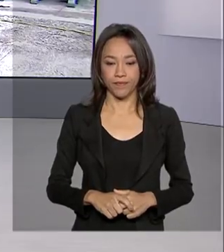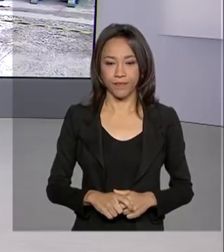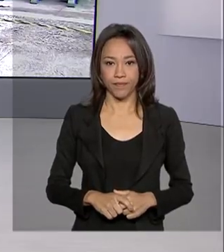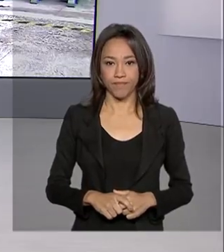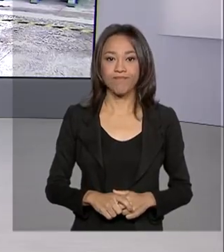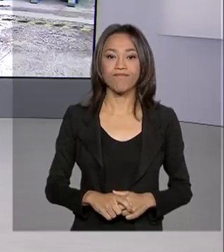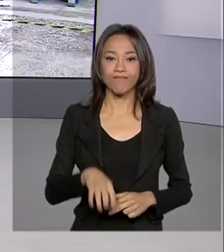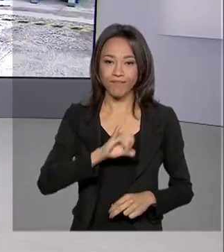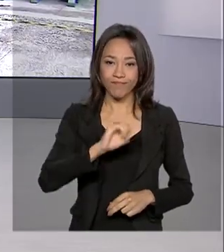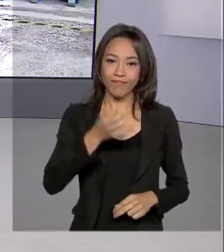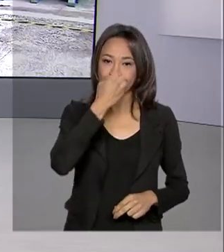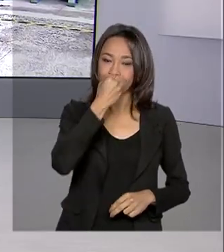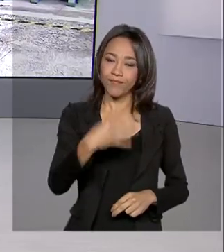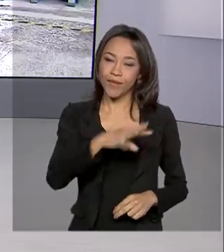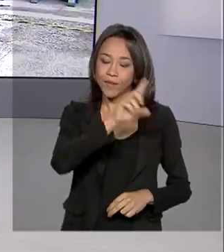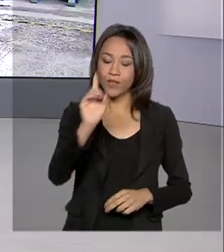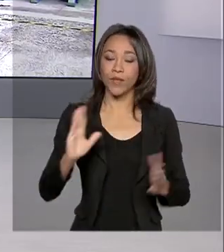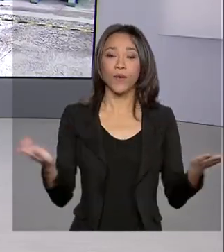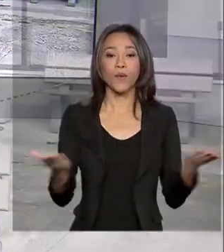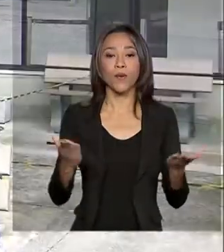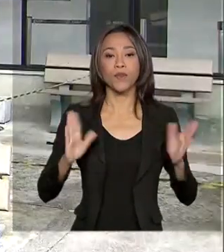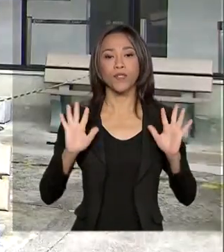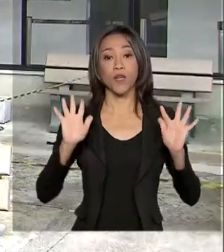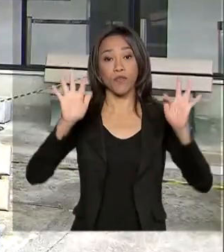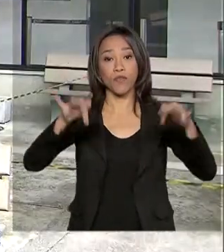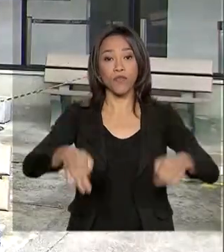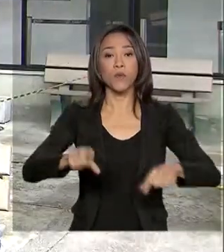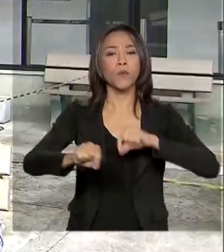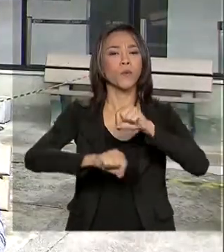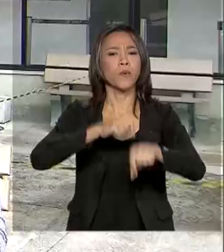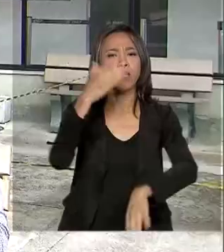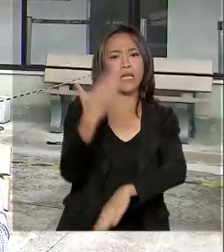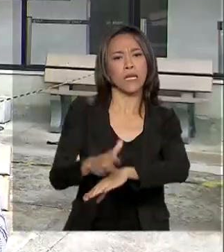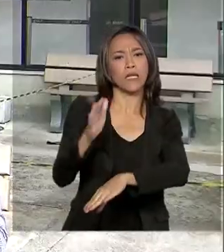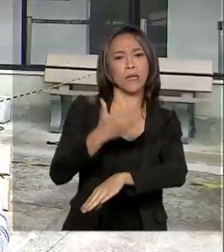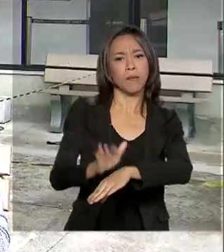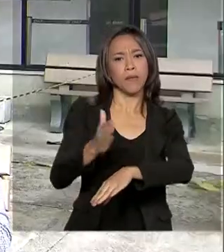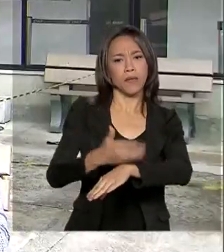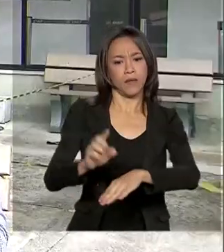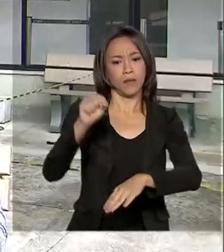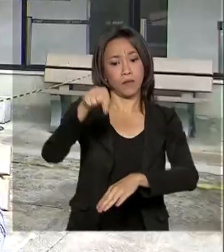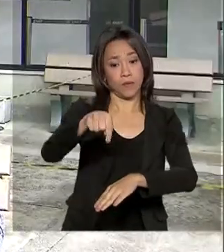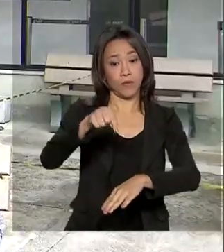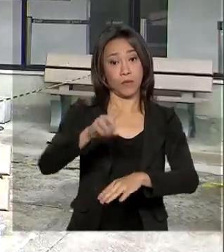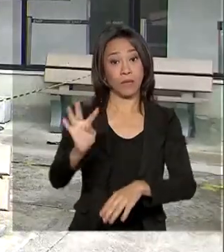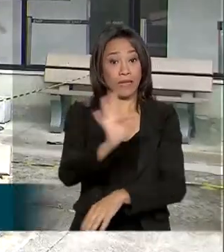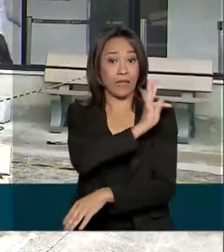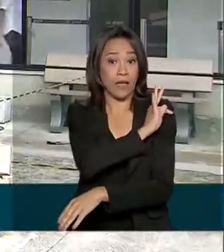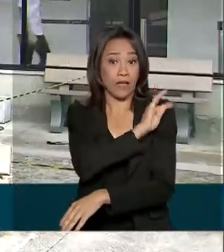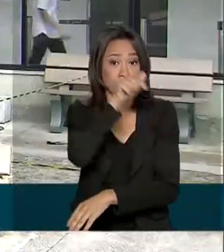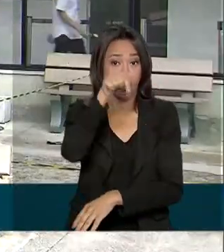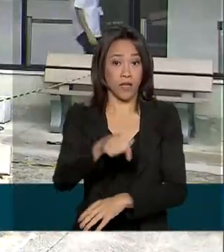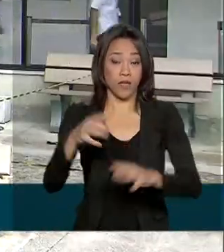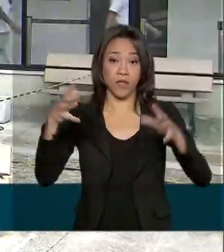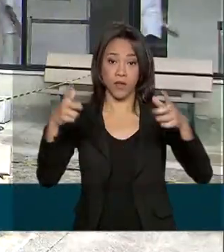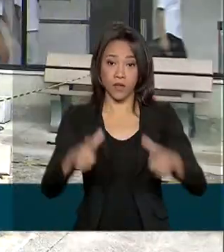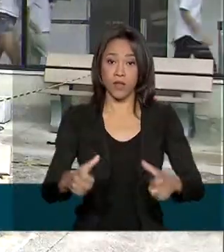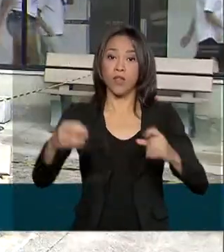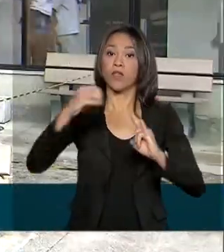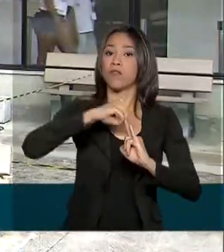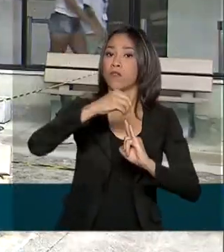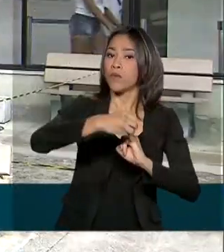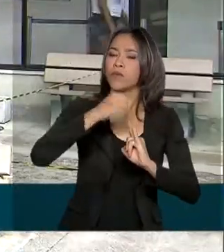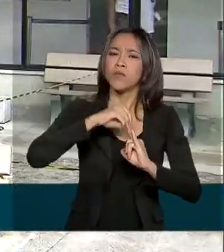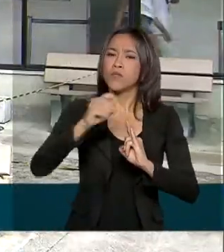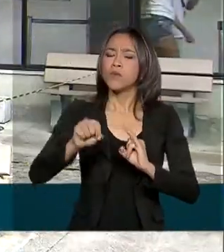Oi, Renata, bom dia. Hoje é o encerramento de uma capacitação técnica aqui na Fiocruz para prevenção, vigilância e assistência aos